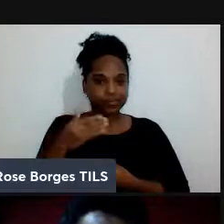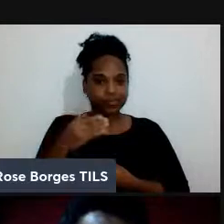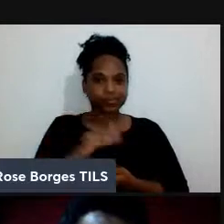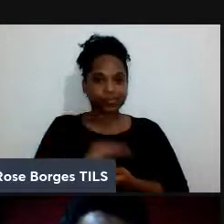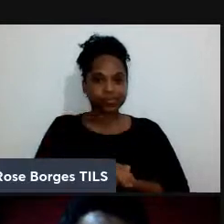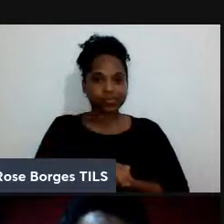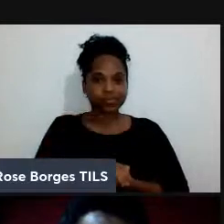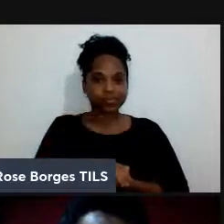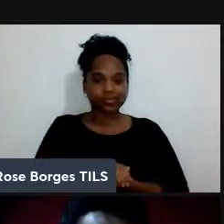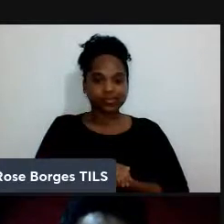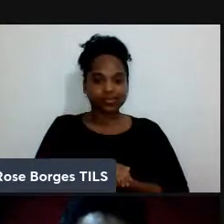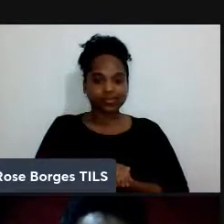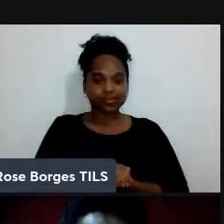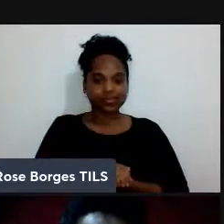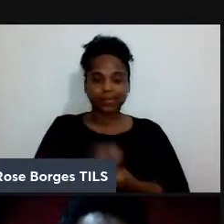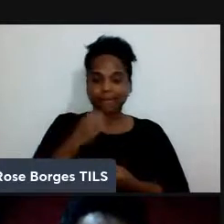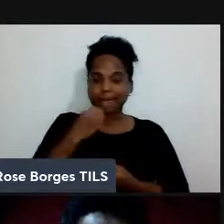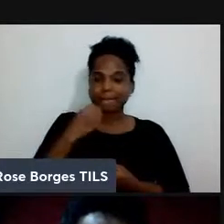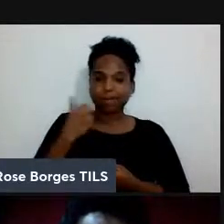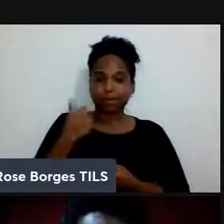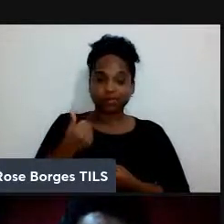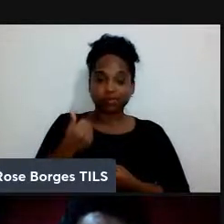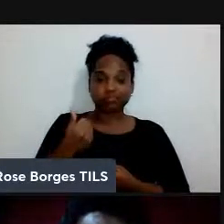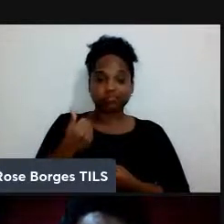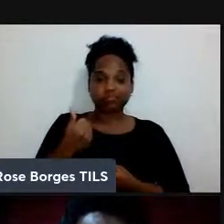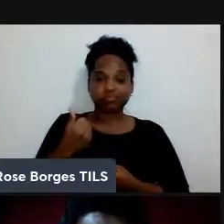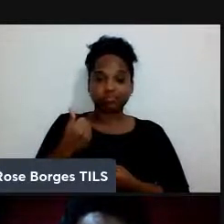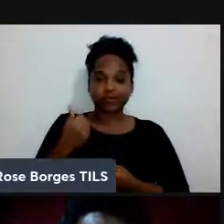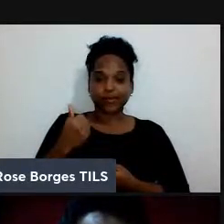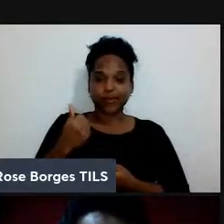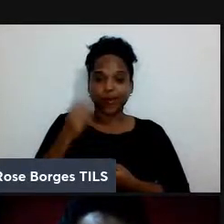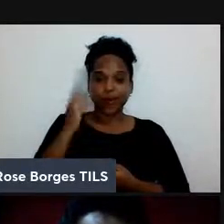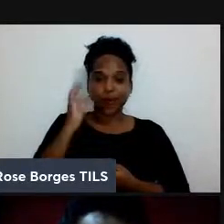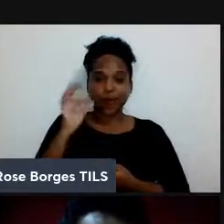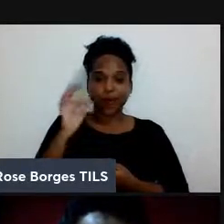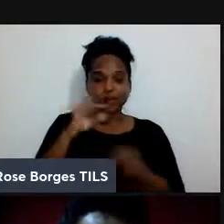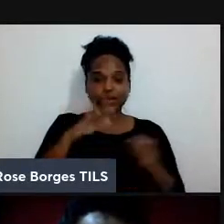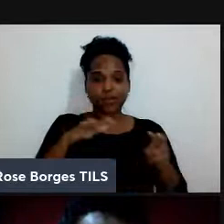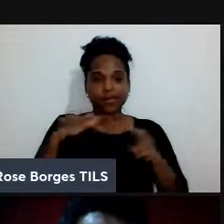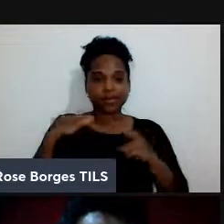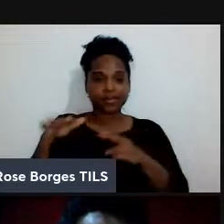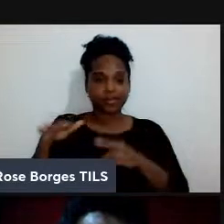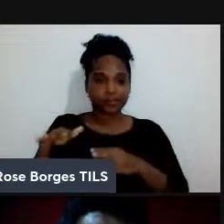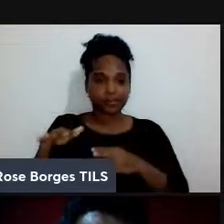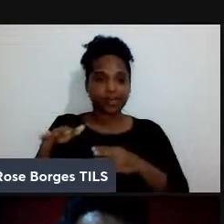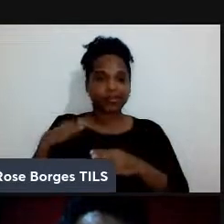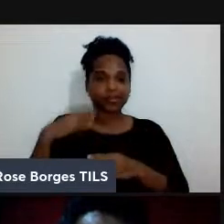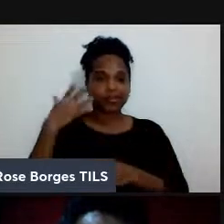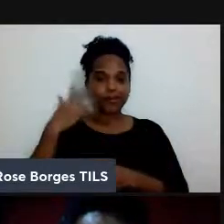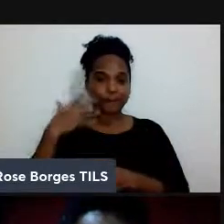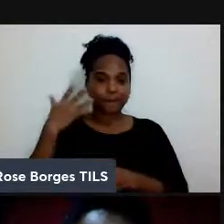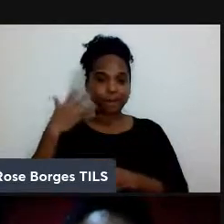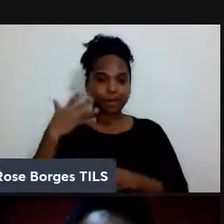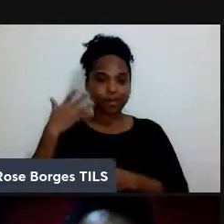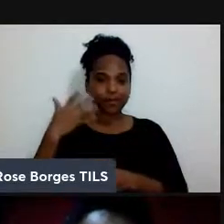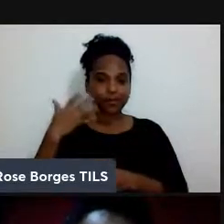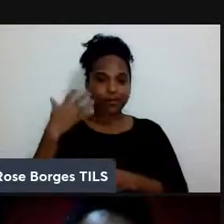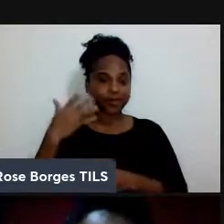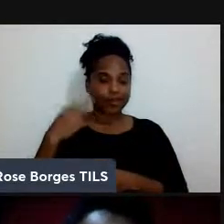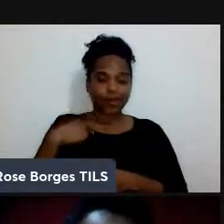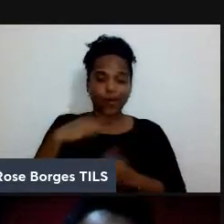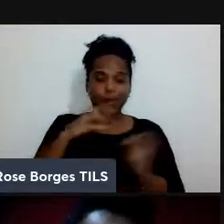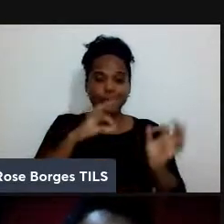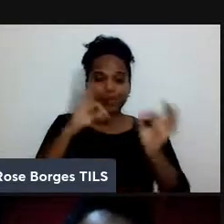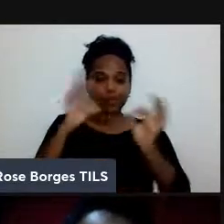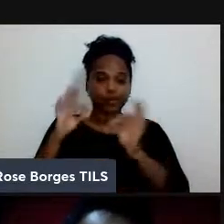bom valeu Zé pelo convite tenha uma ótima semana aí com todas as palestras eu não vou conseguir assistir todas mas vai